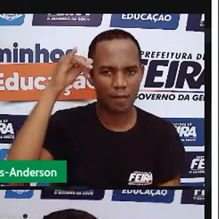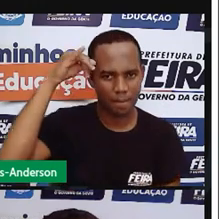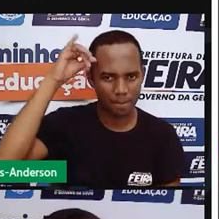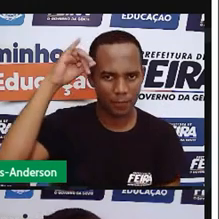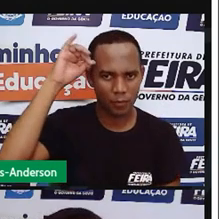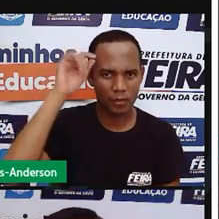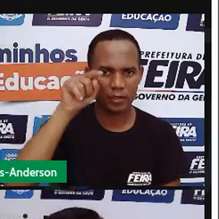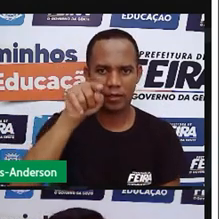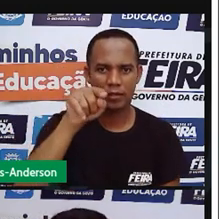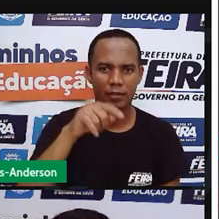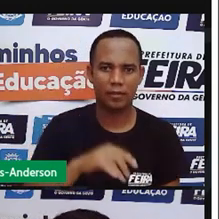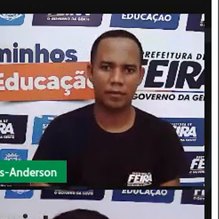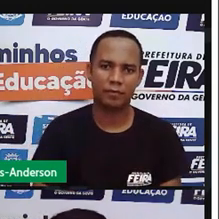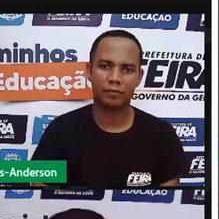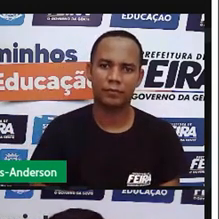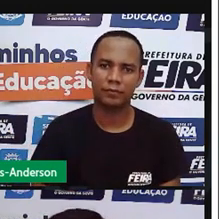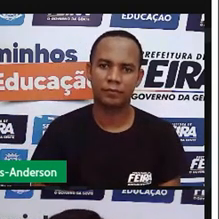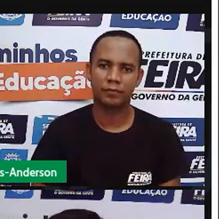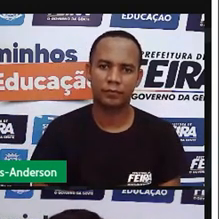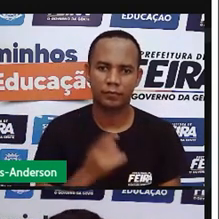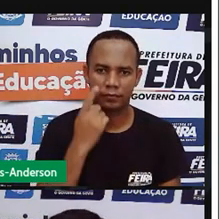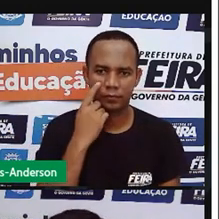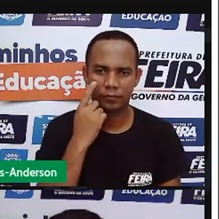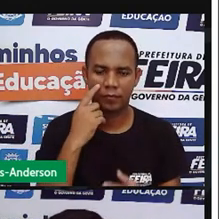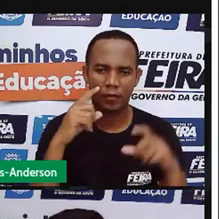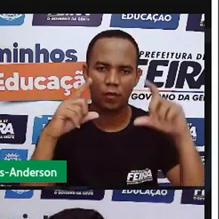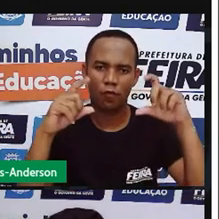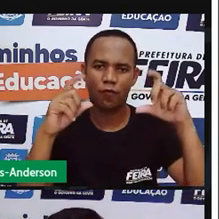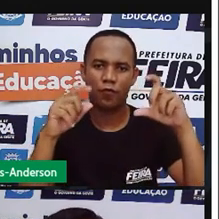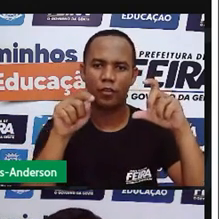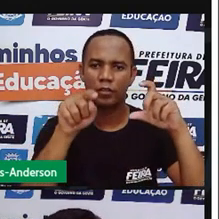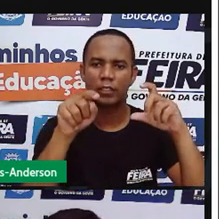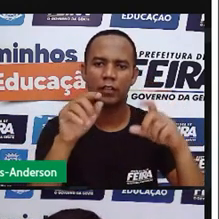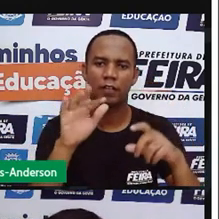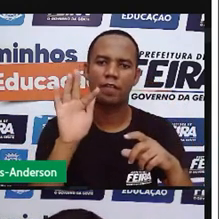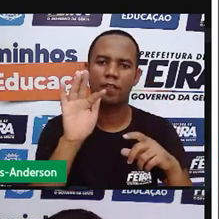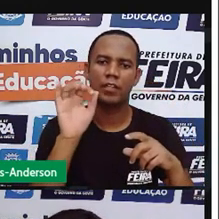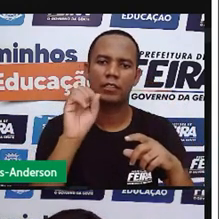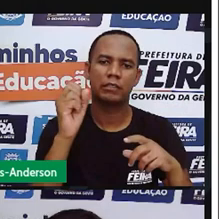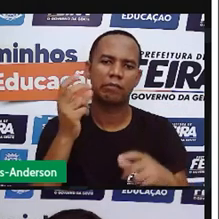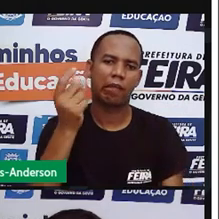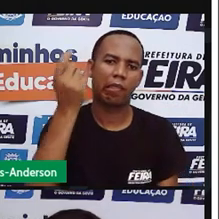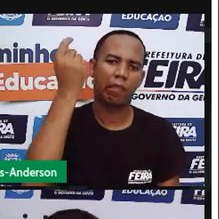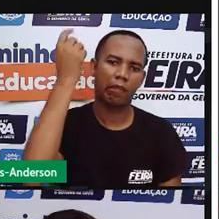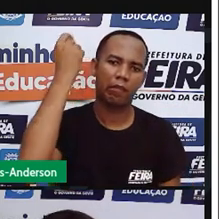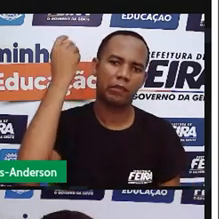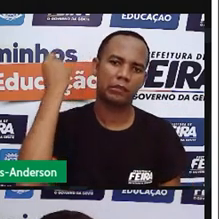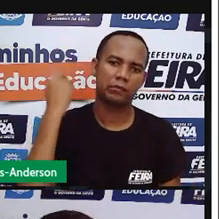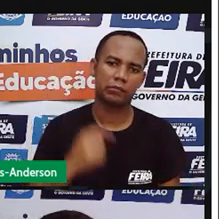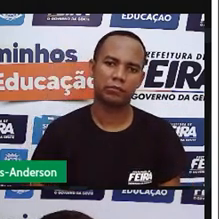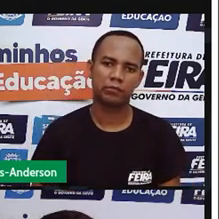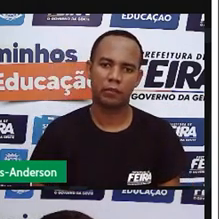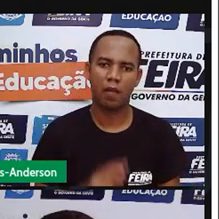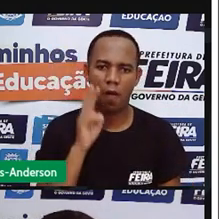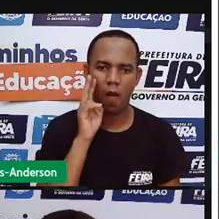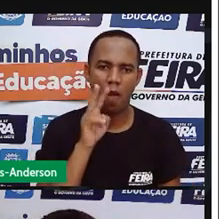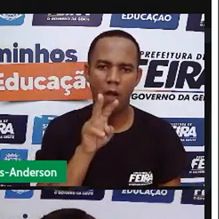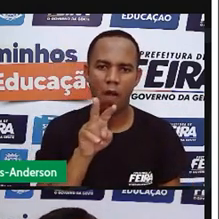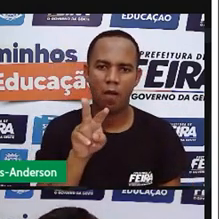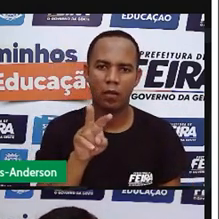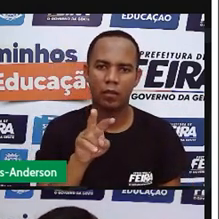antiga. Essas imagens são de nossa cidade de muitos anos atrás. Olha só.